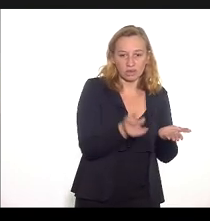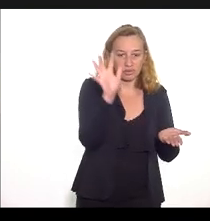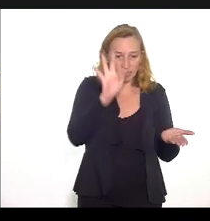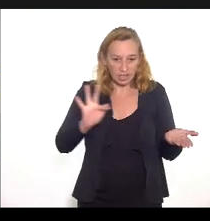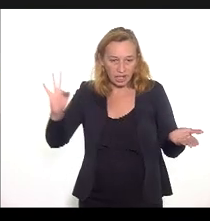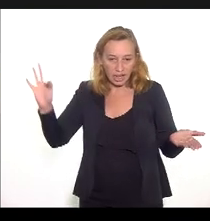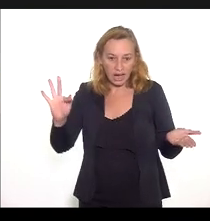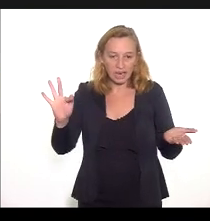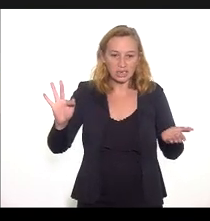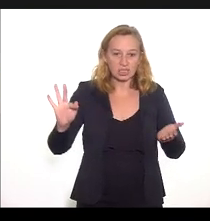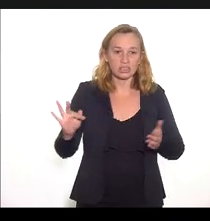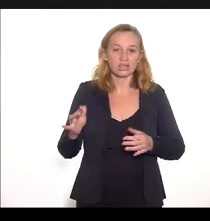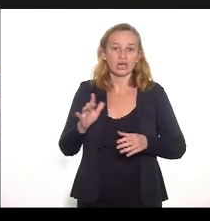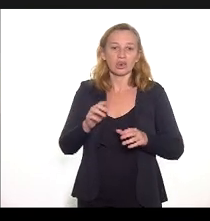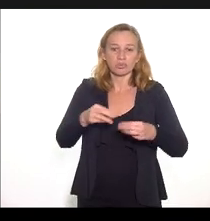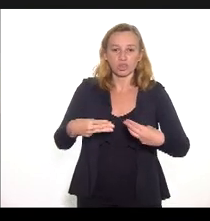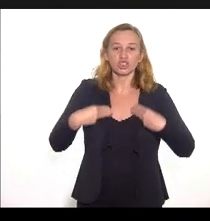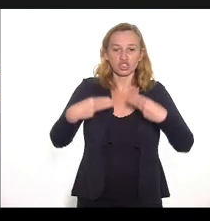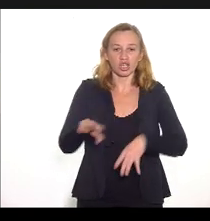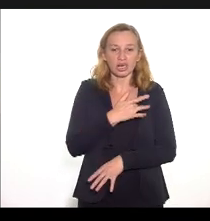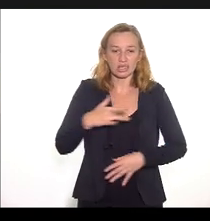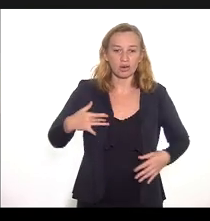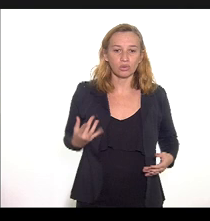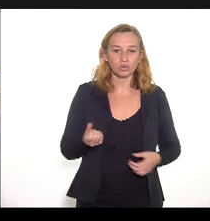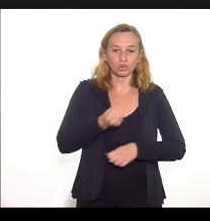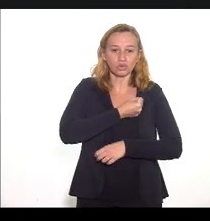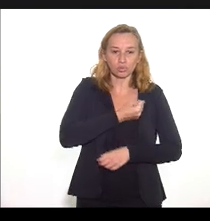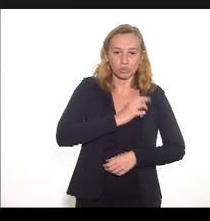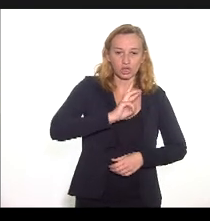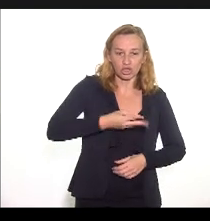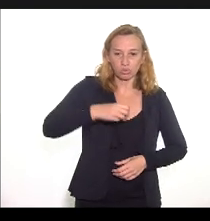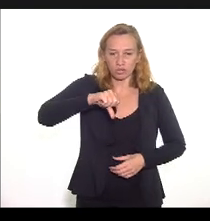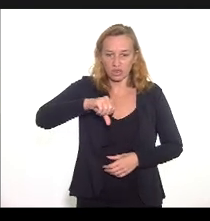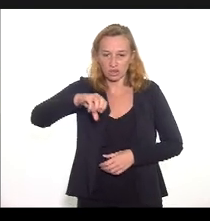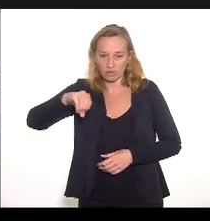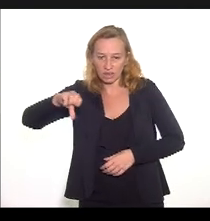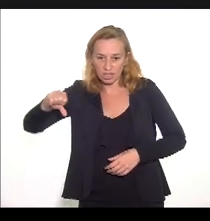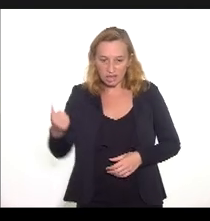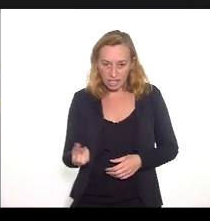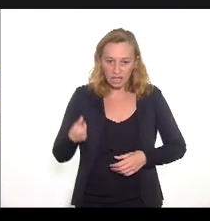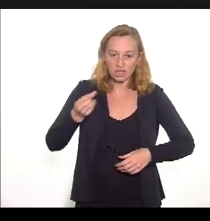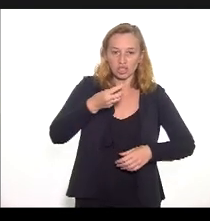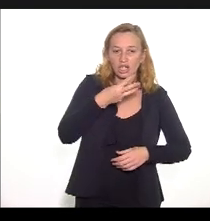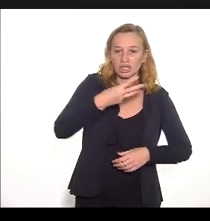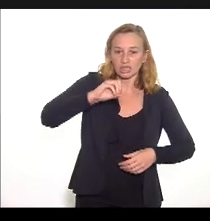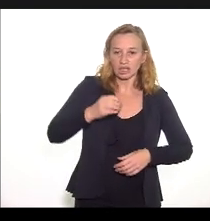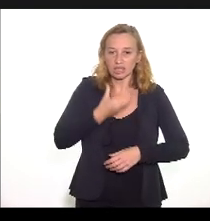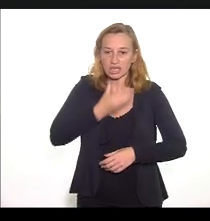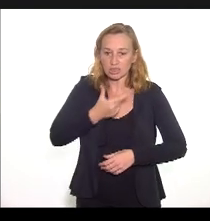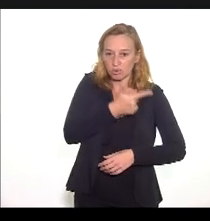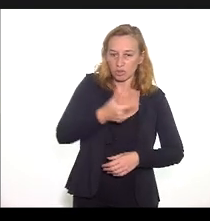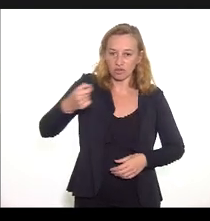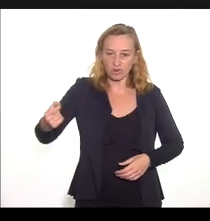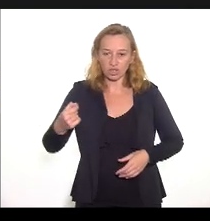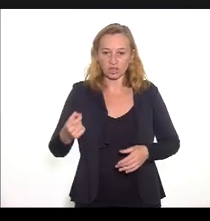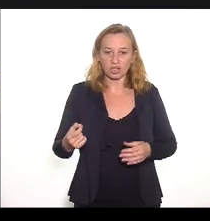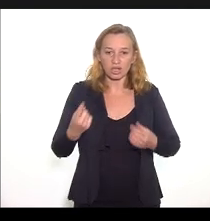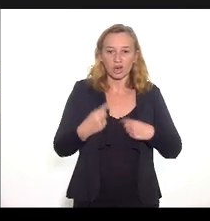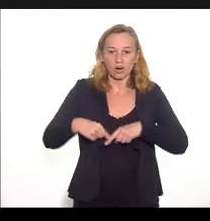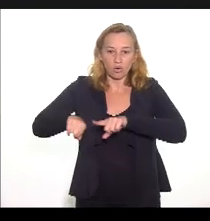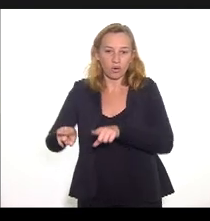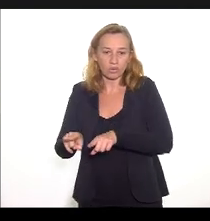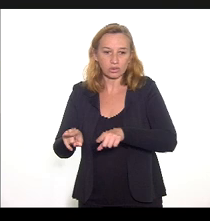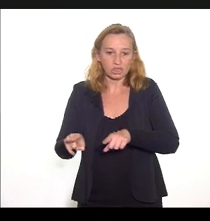gabinete do ministro do Ministério da Saúde, número 3.896, de 30 de dezembro de 2020, para enfrentamento das